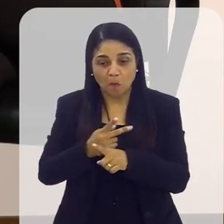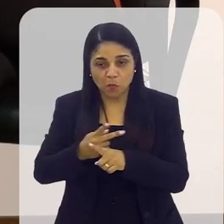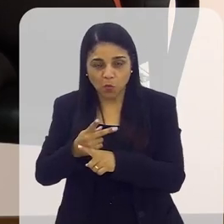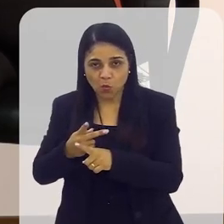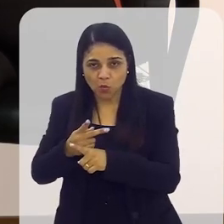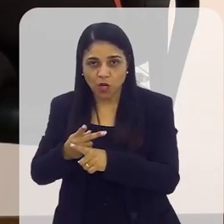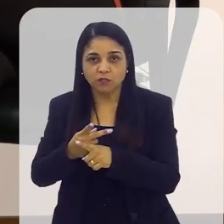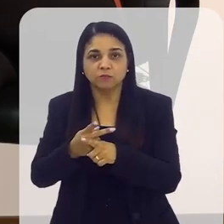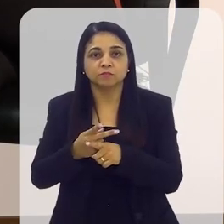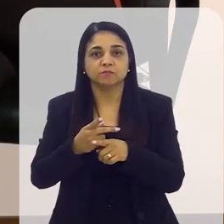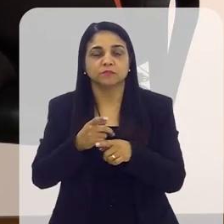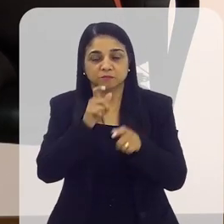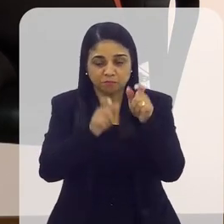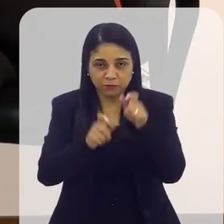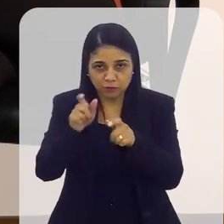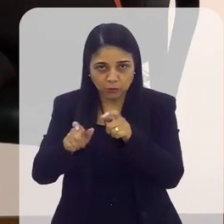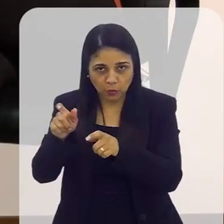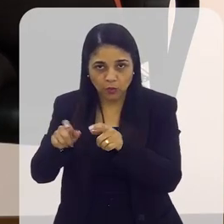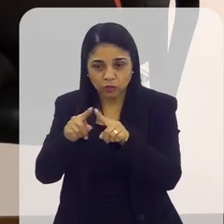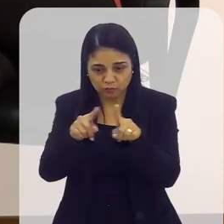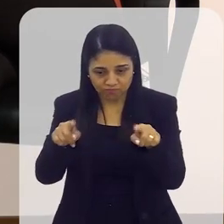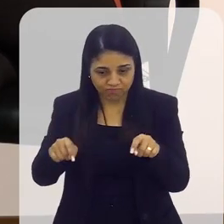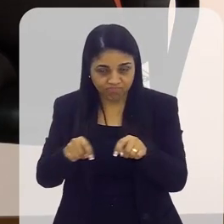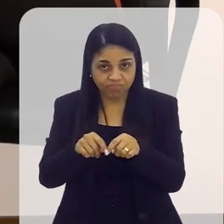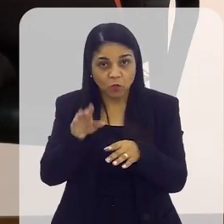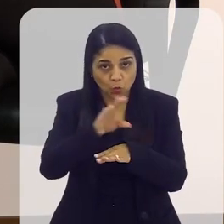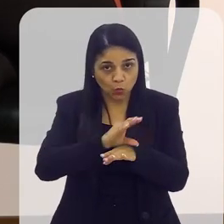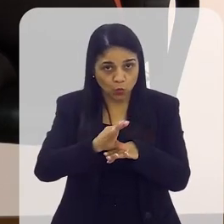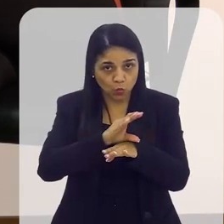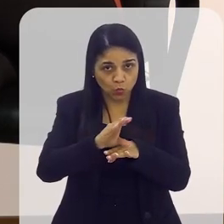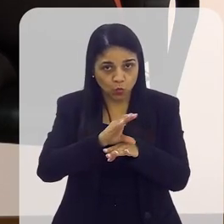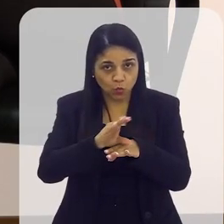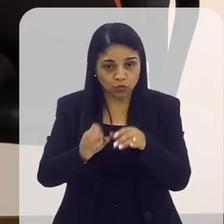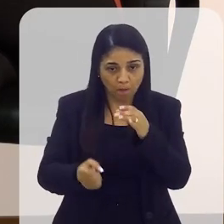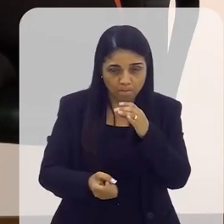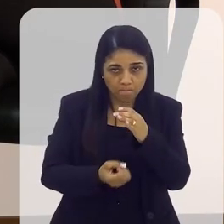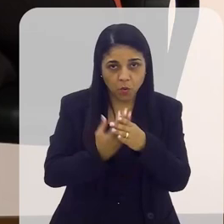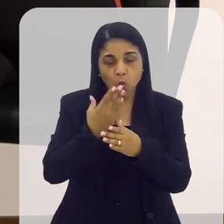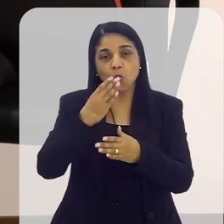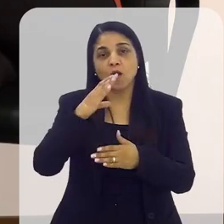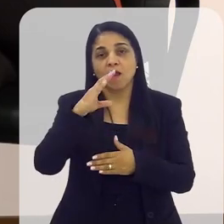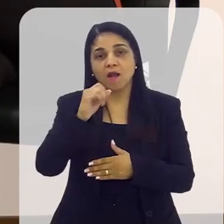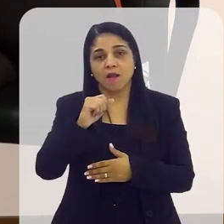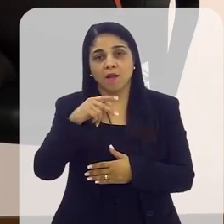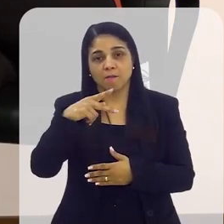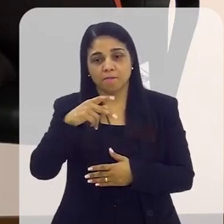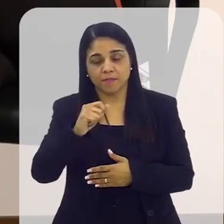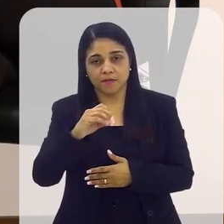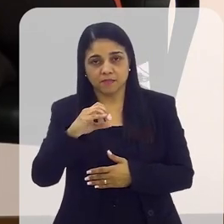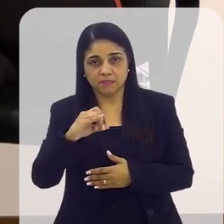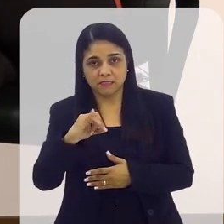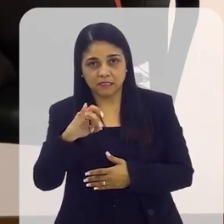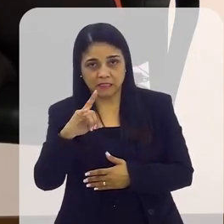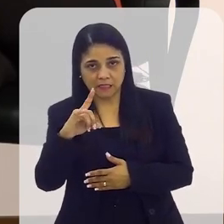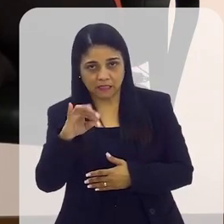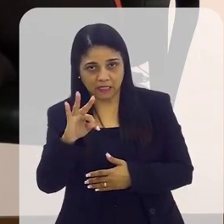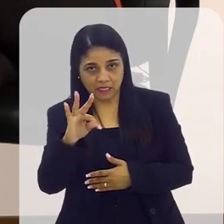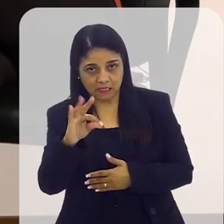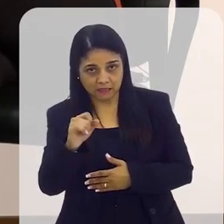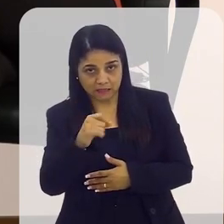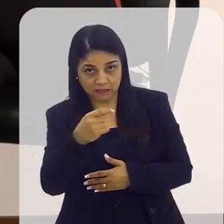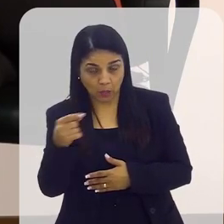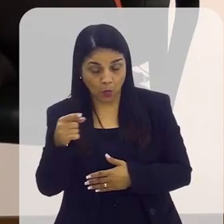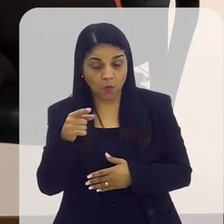onde essas pessoas vão poder ficar. E nós vamos montar um curso de capacitação para moradores de